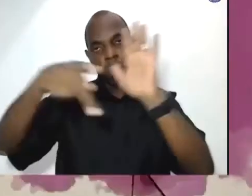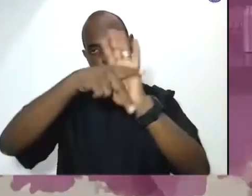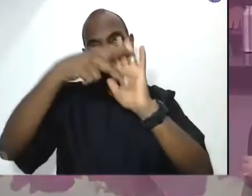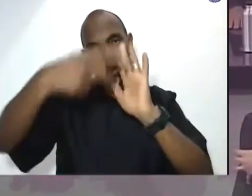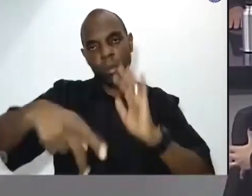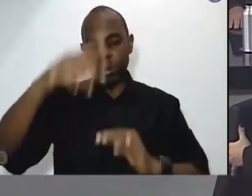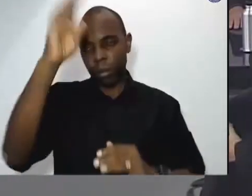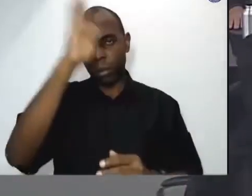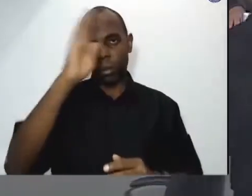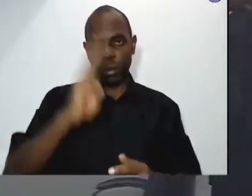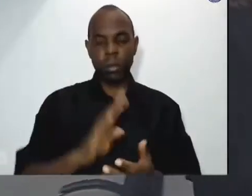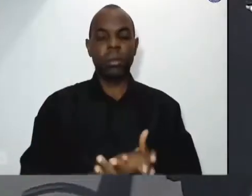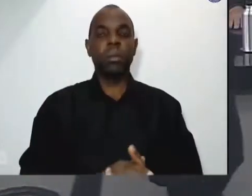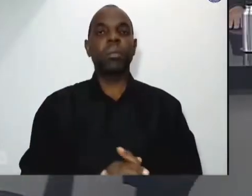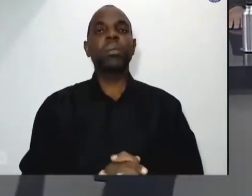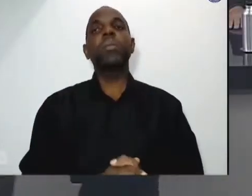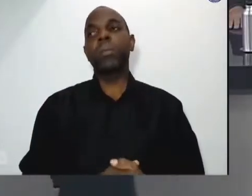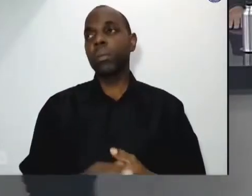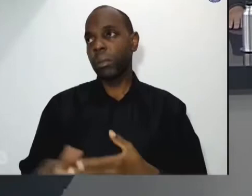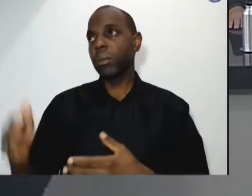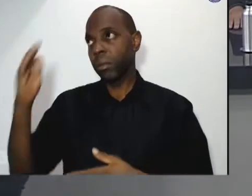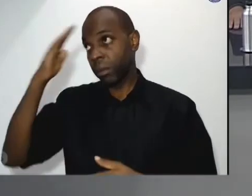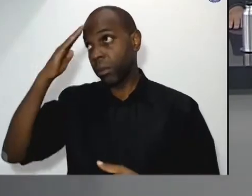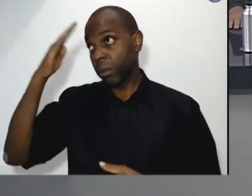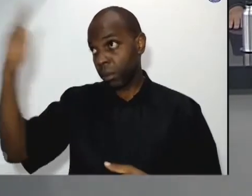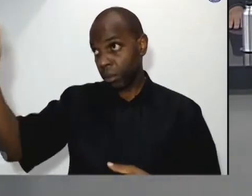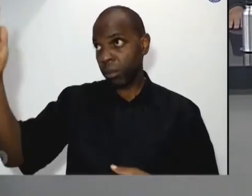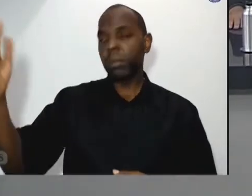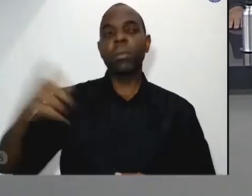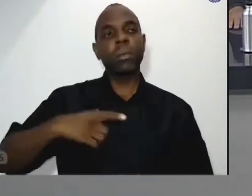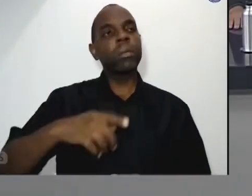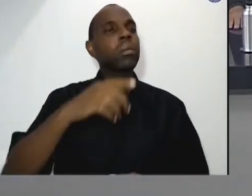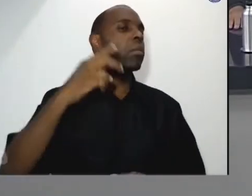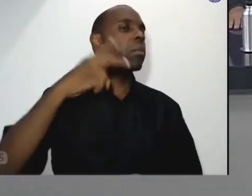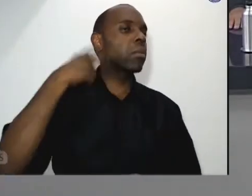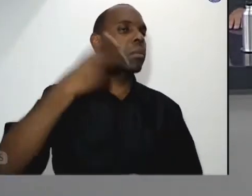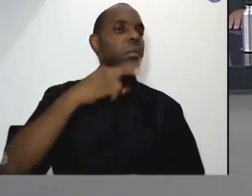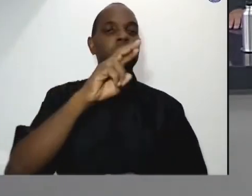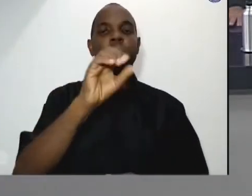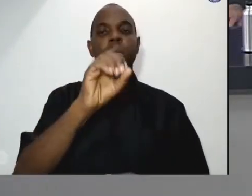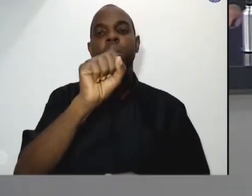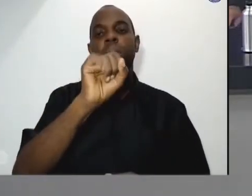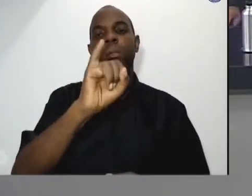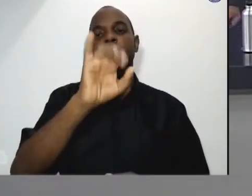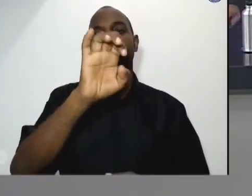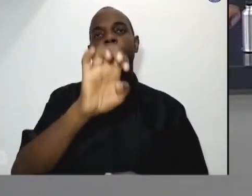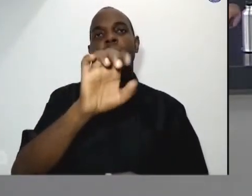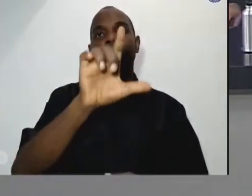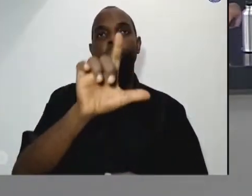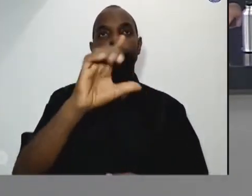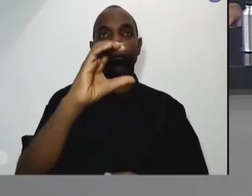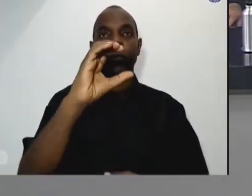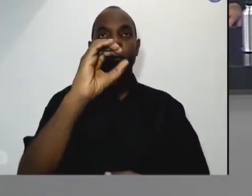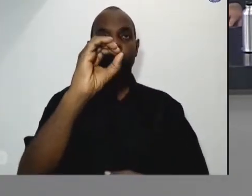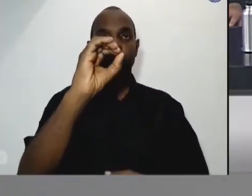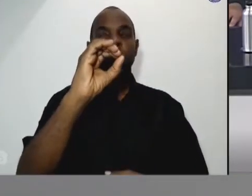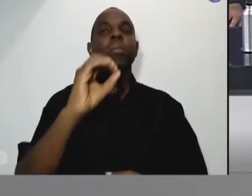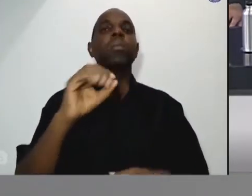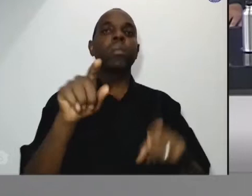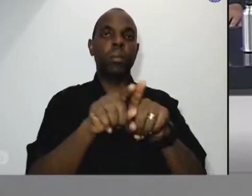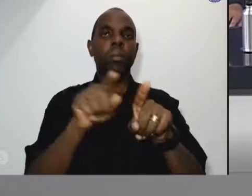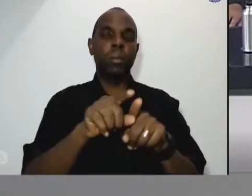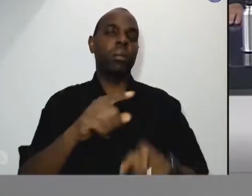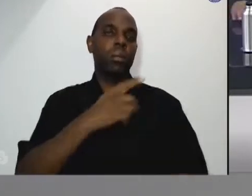Obrigada, TV Câmara. Quero registrar a presença da vereadora Rosiello e também do prefeito Mário Ello, do período de